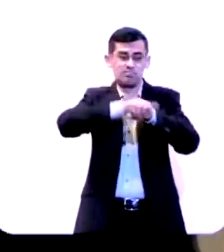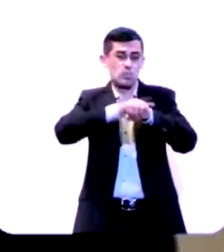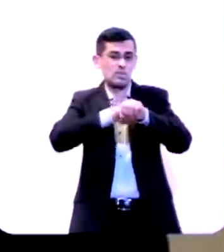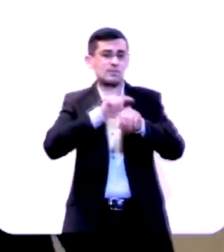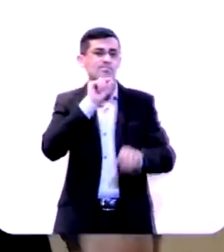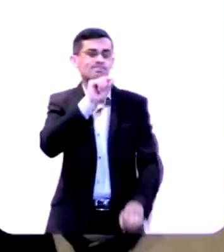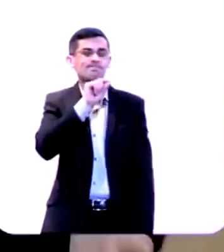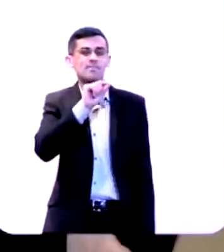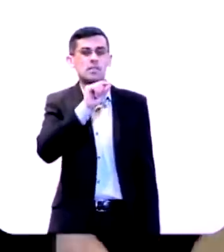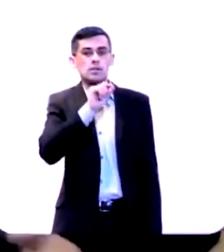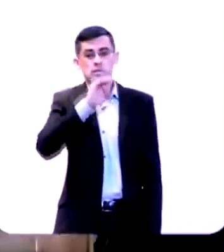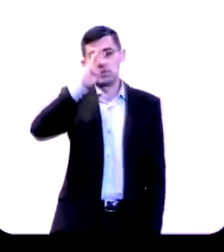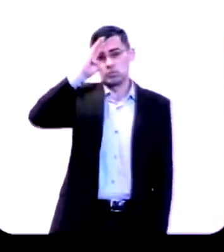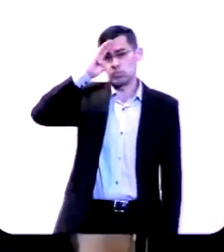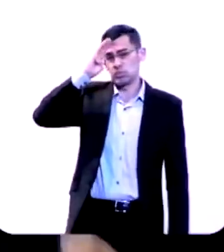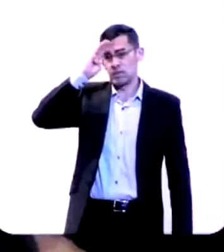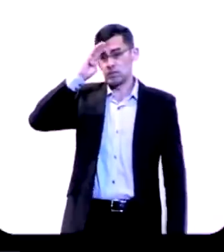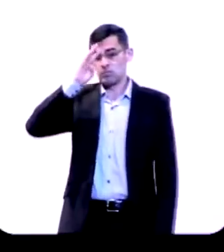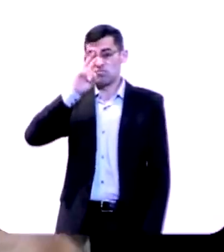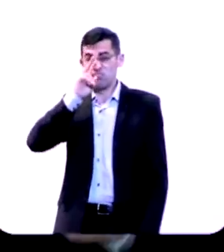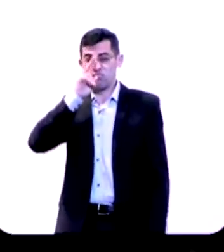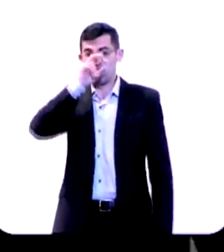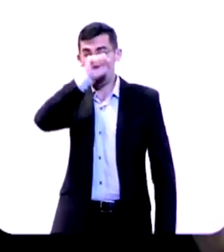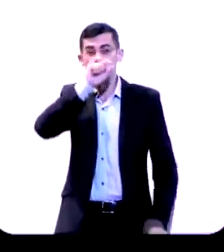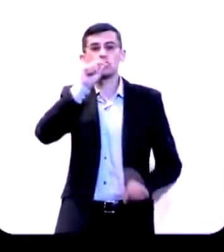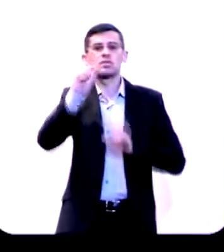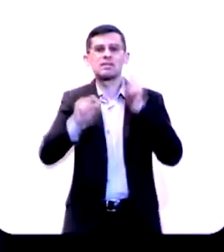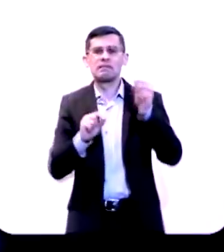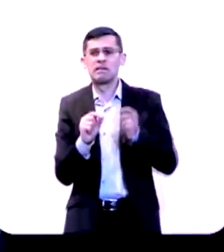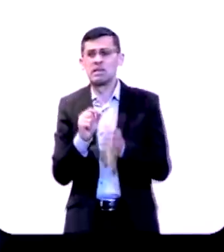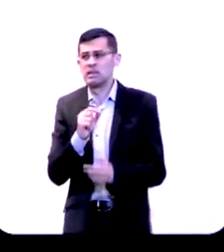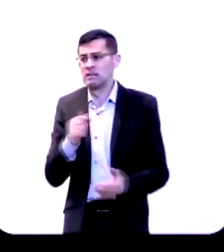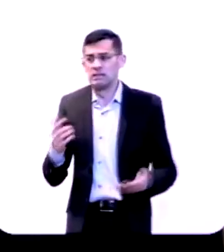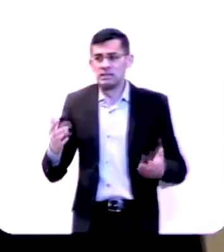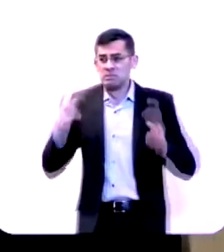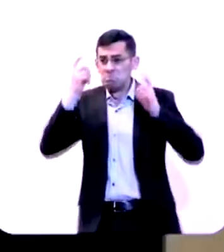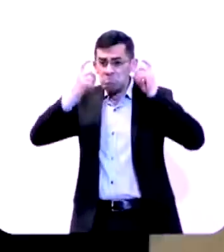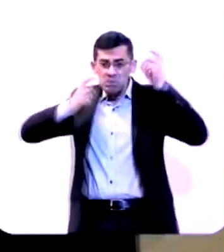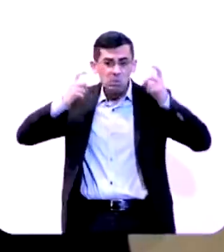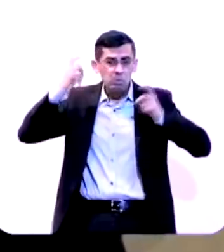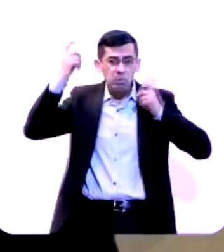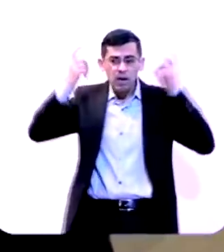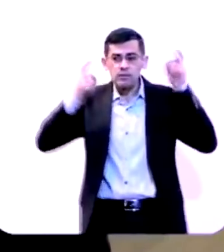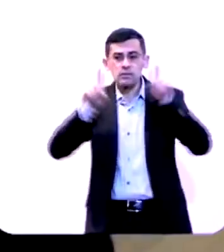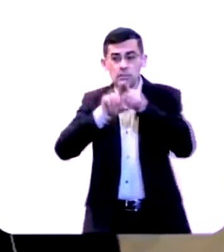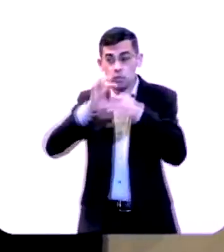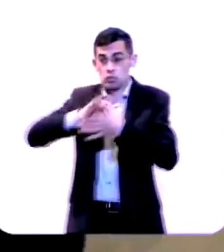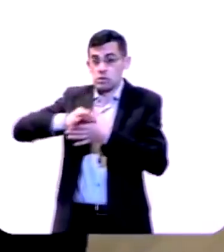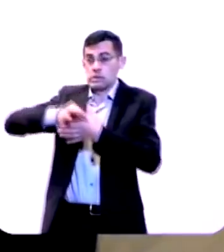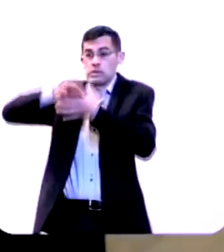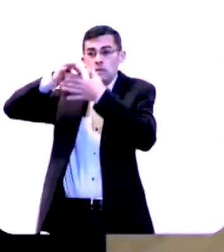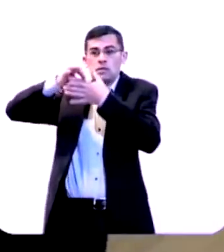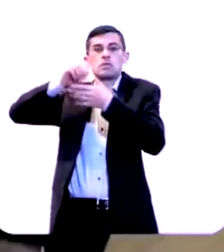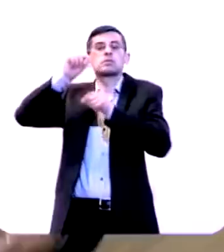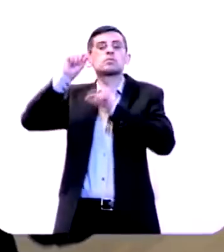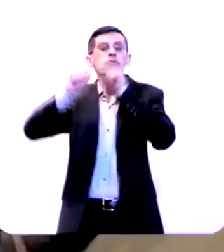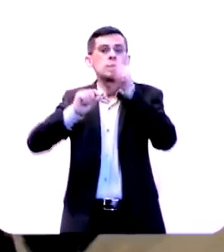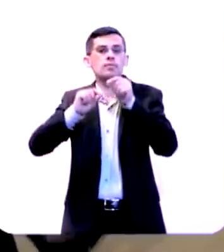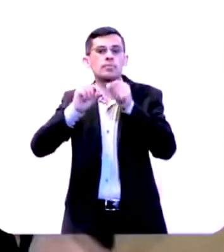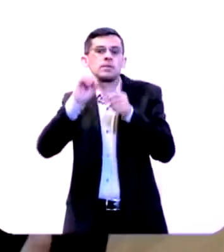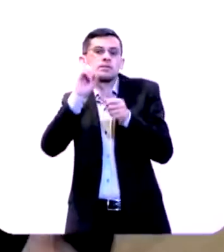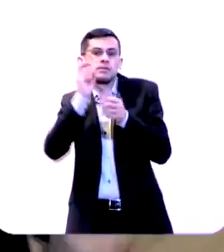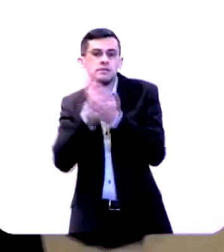os soldados valentes estão se lamentando nas ruas os embaixadores que procuravam